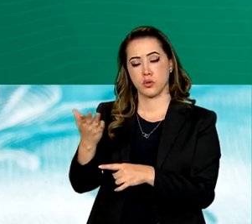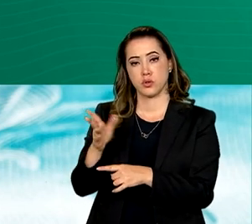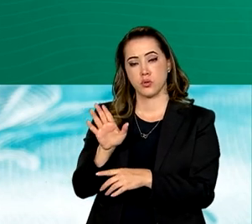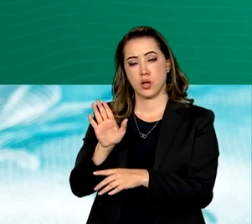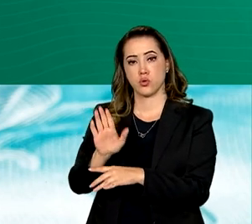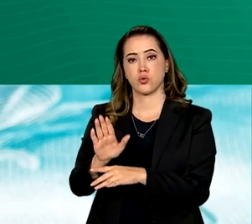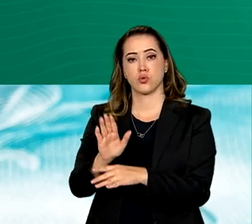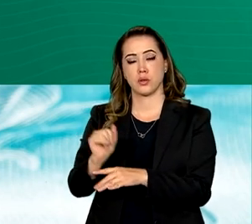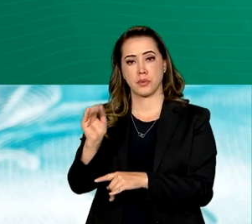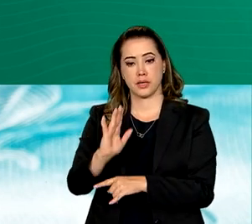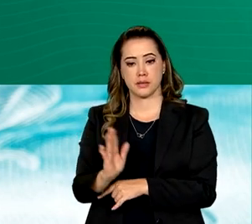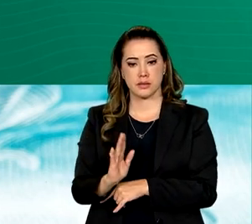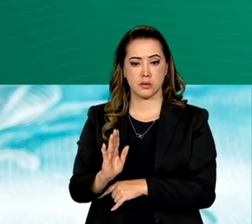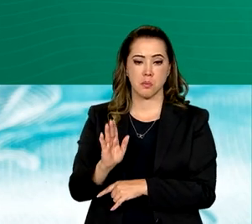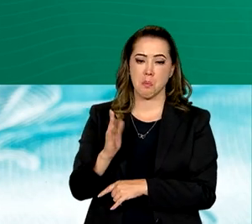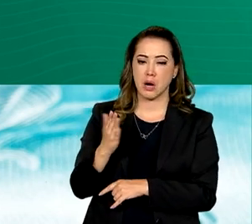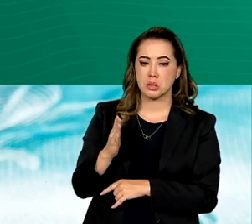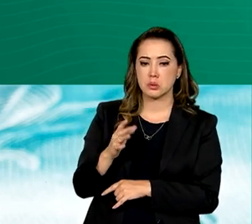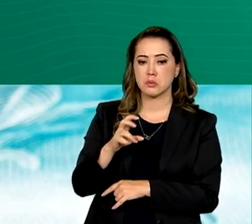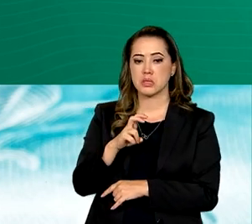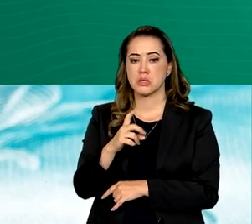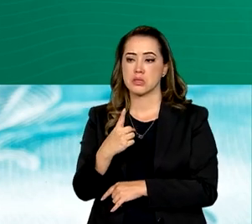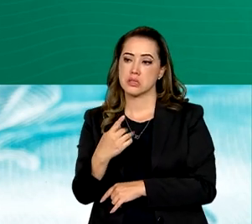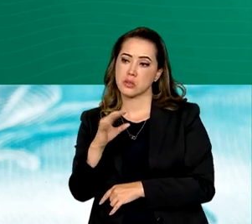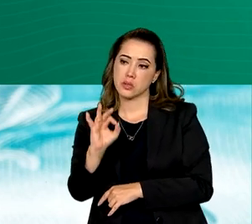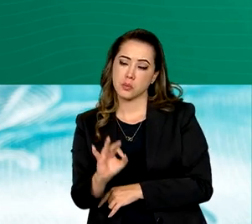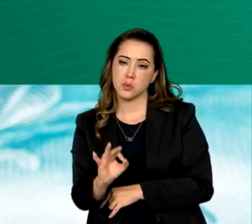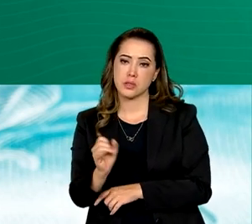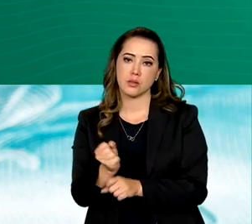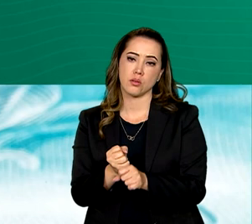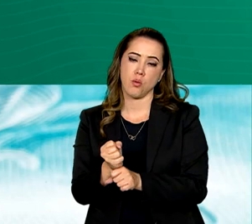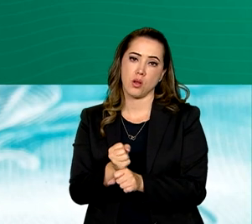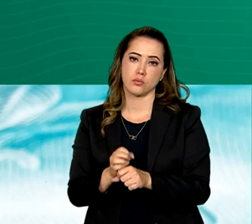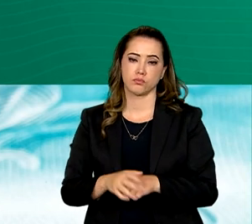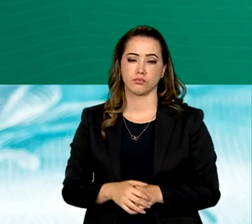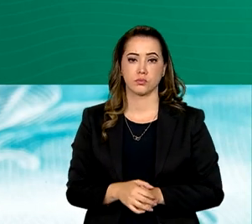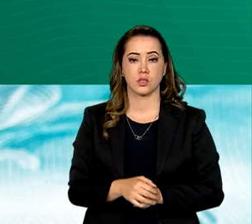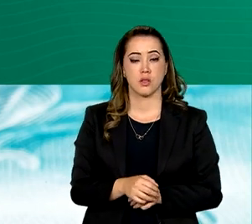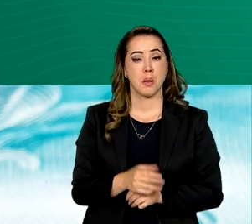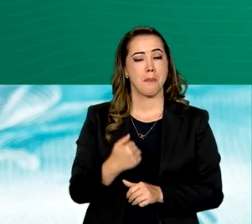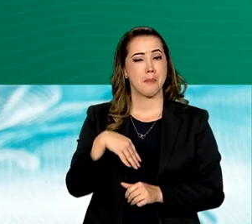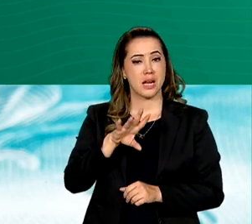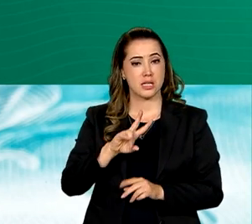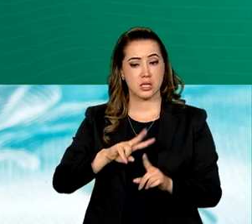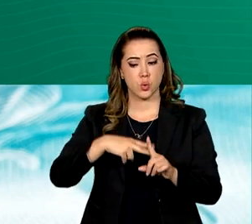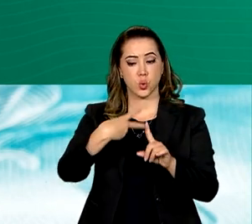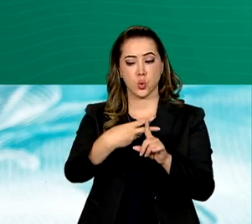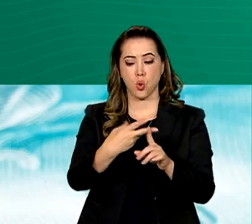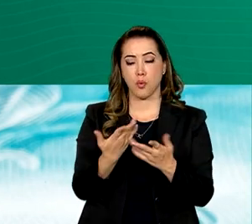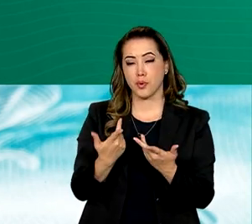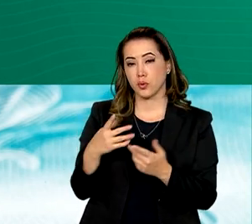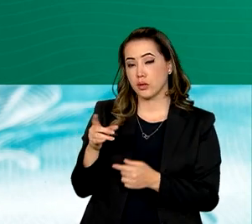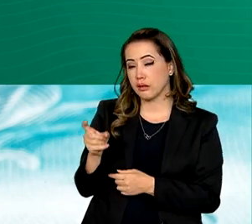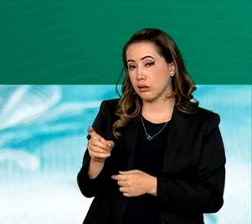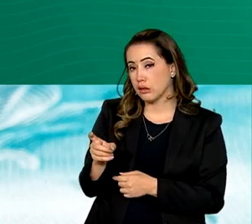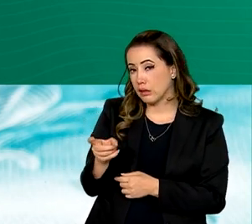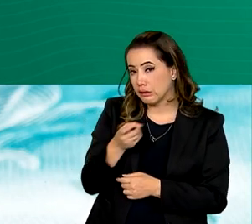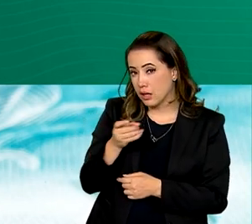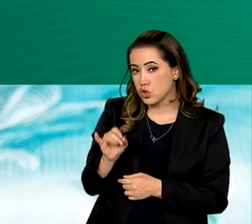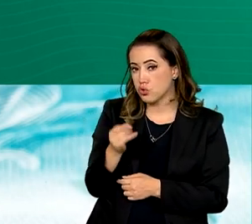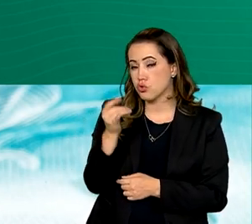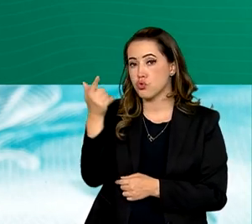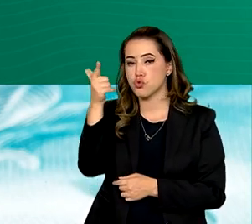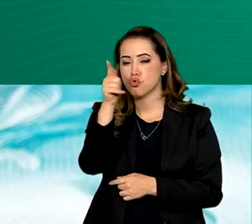Auxílio Brasil chegavam a 51% ao ano, mais que o dobro da taxa cobrada, por exemplo,